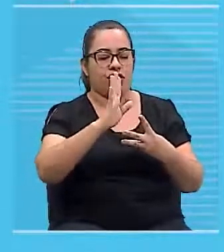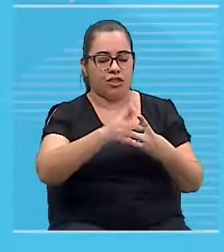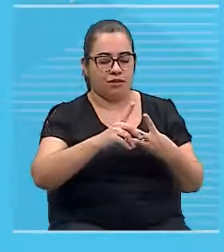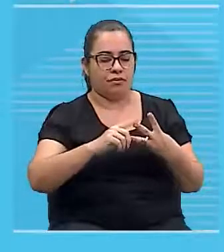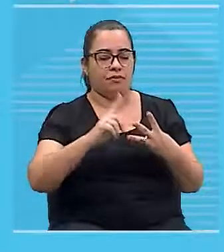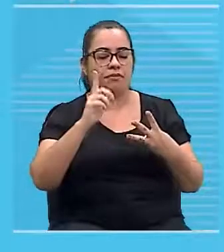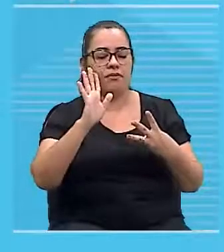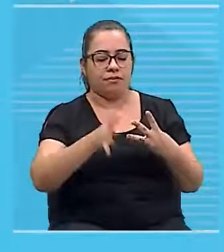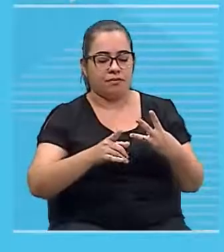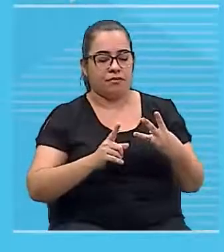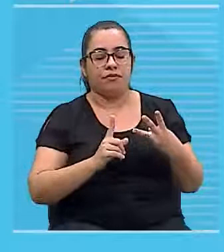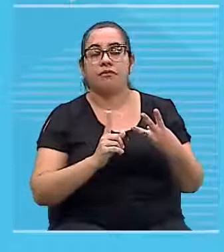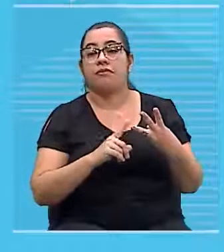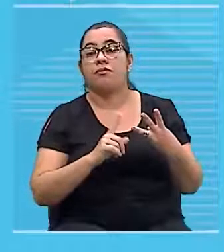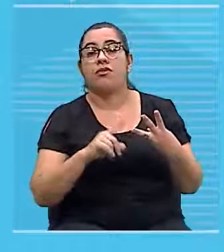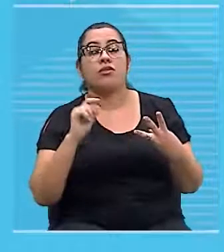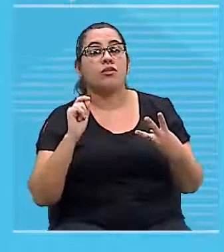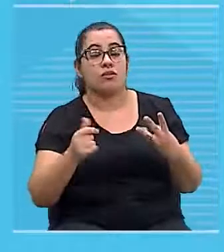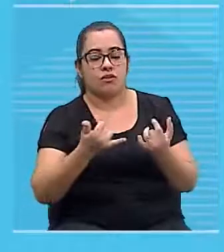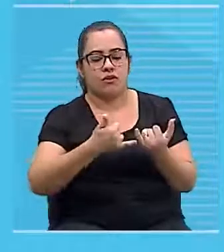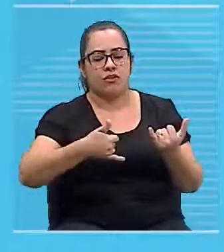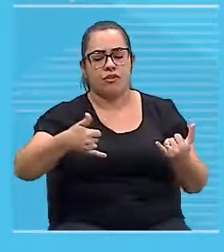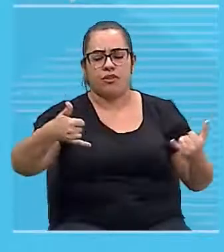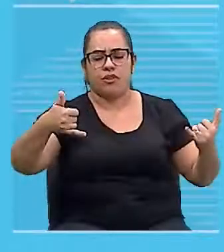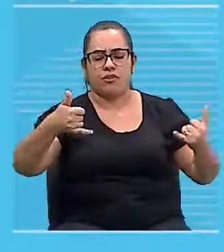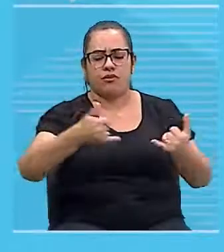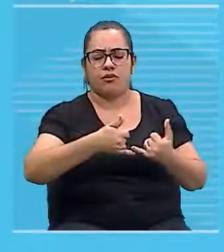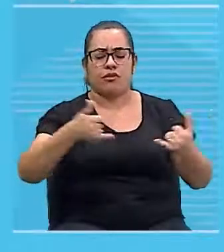insiro esse fio condutor.